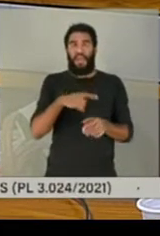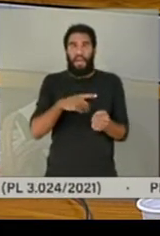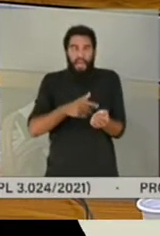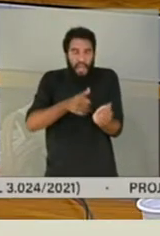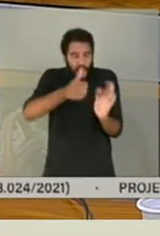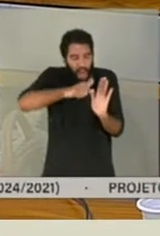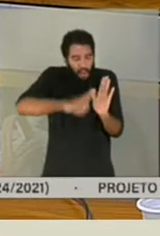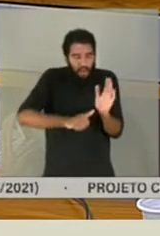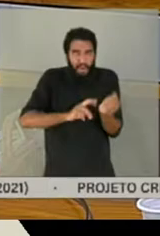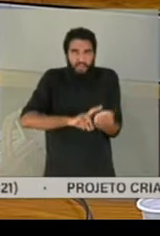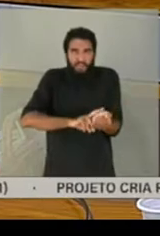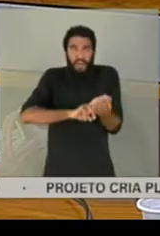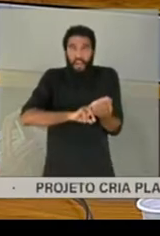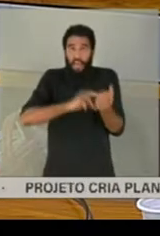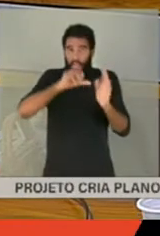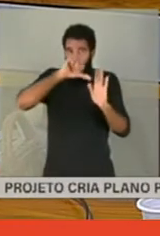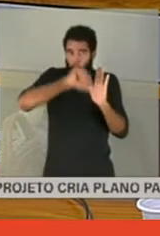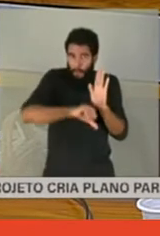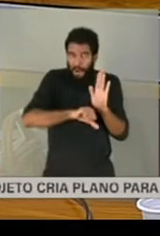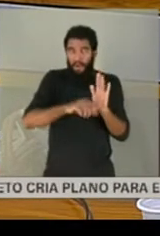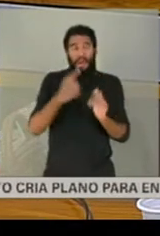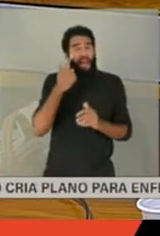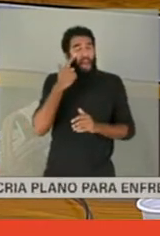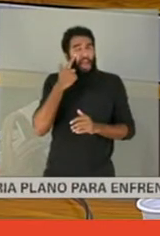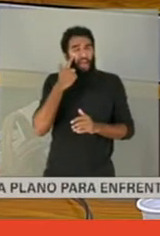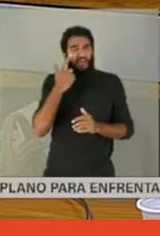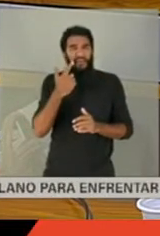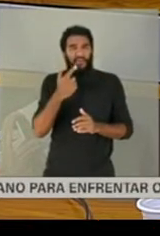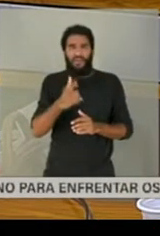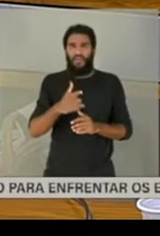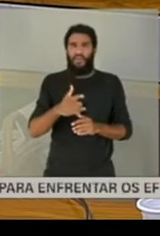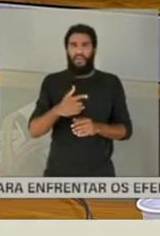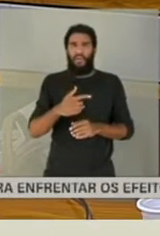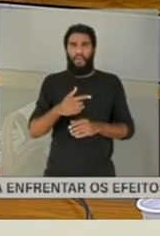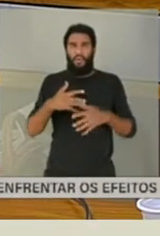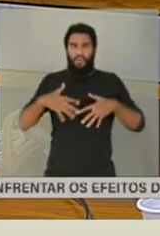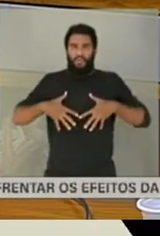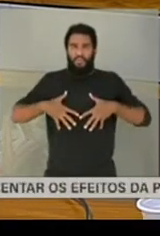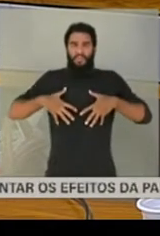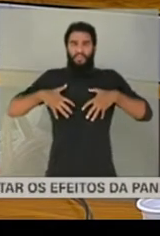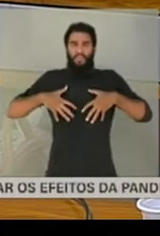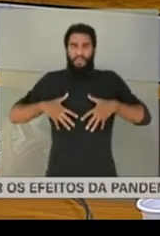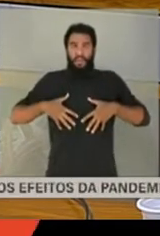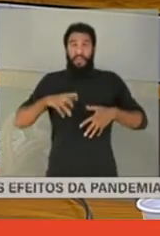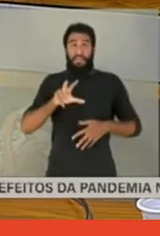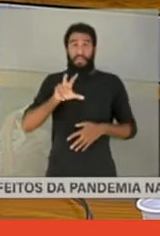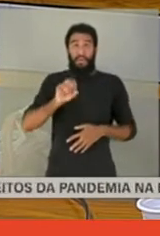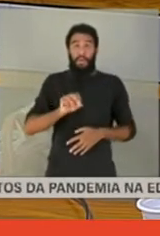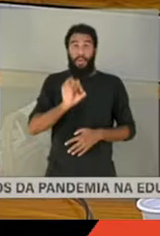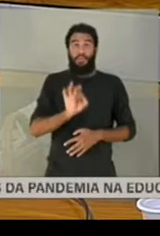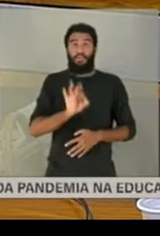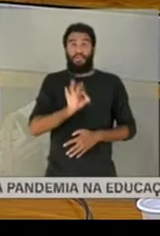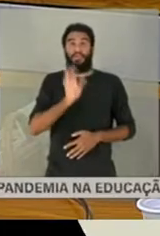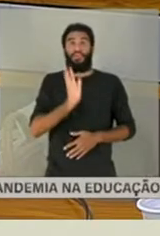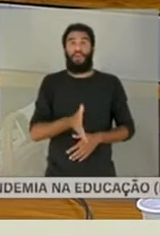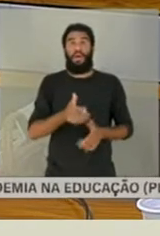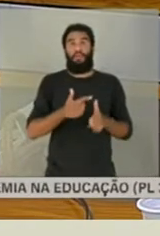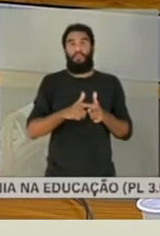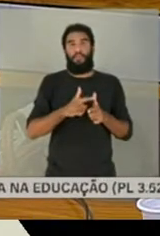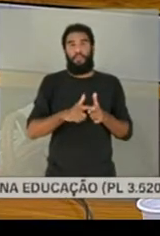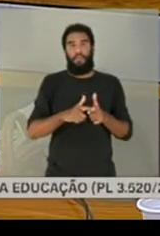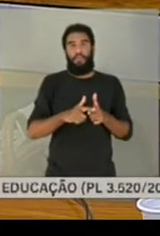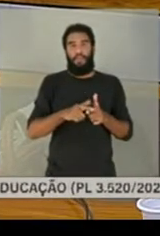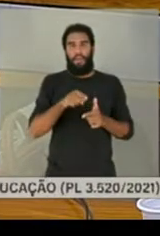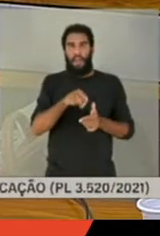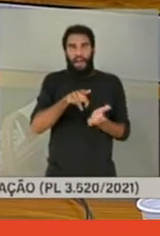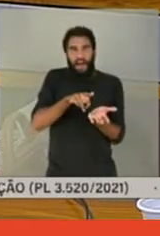dela, estava baixa, e fizeram os exames e viram que o pulmão dela estava 50% comprometido. Só que não tinha vaga no